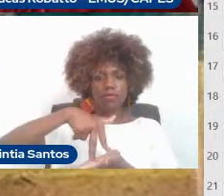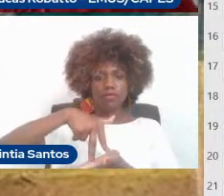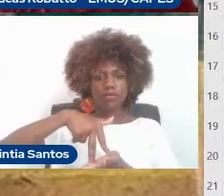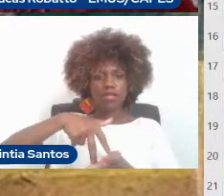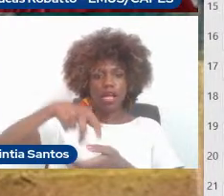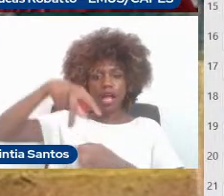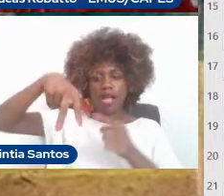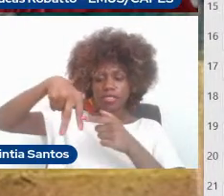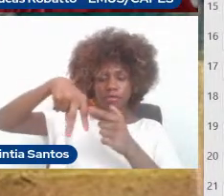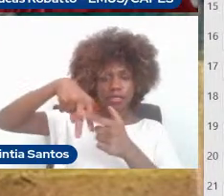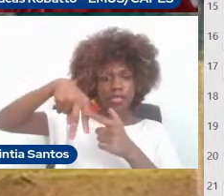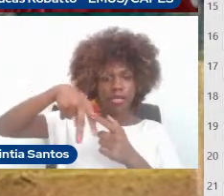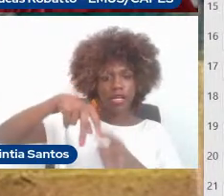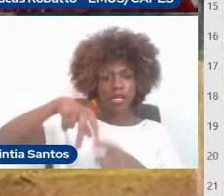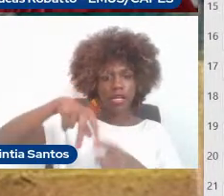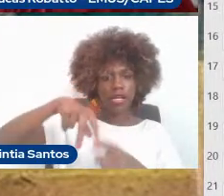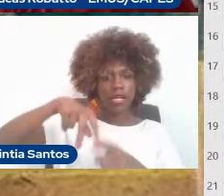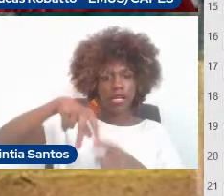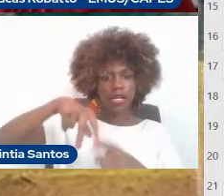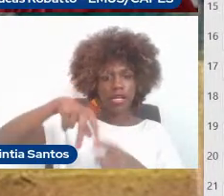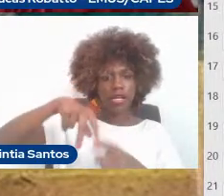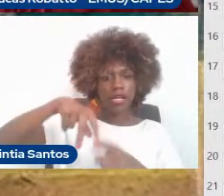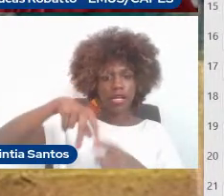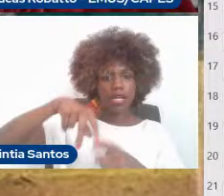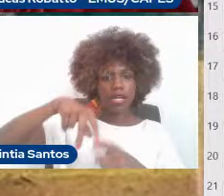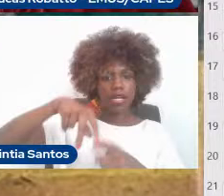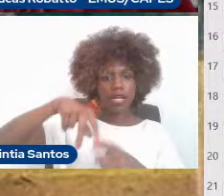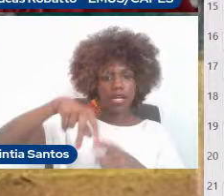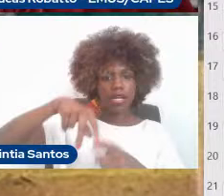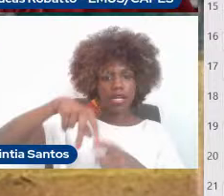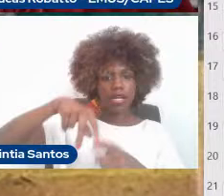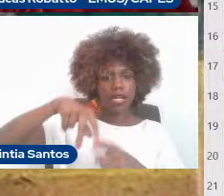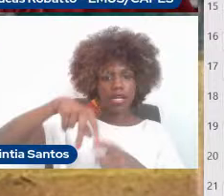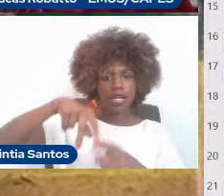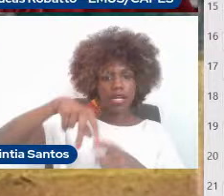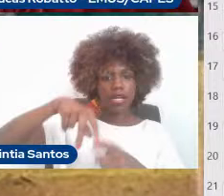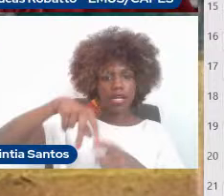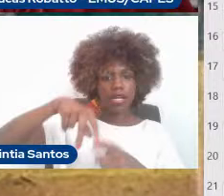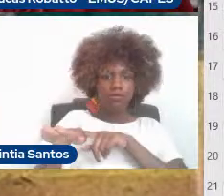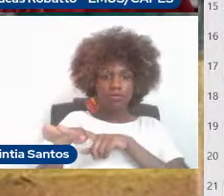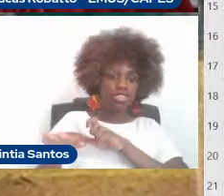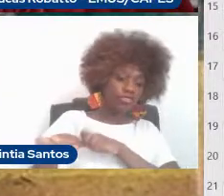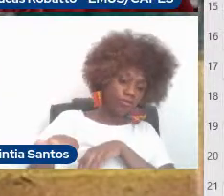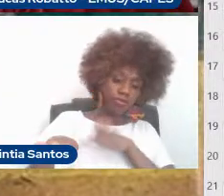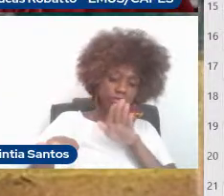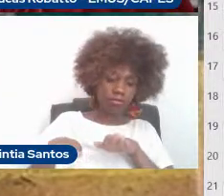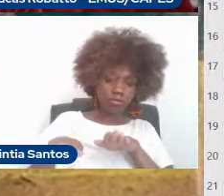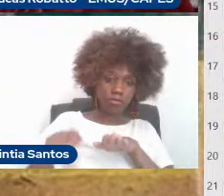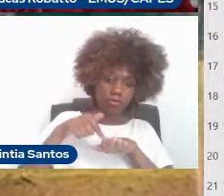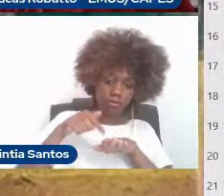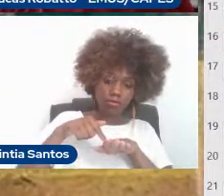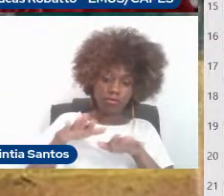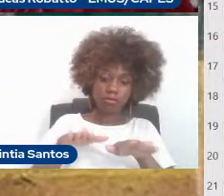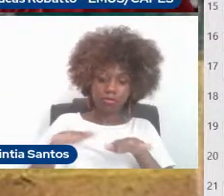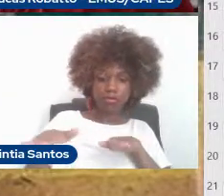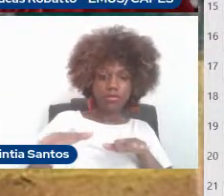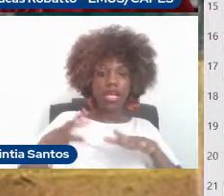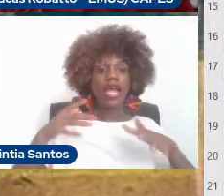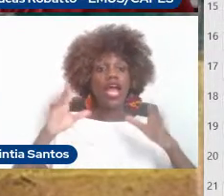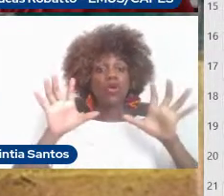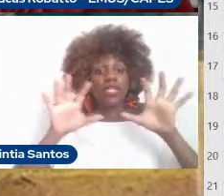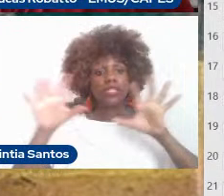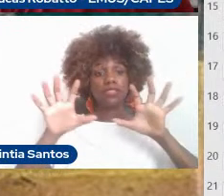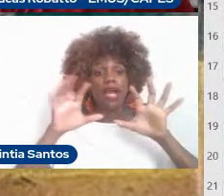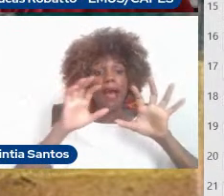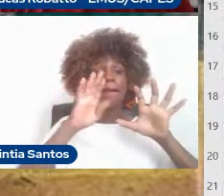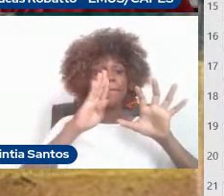com abertura, o pé direito mais aberto do que o esquerdo. isso causa um desbalançamento da bacia, isso aí vai